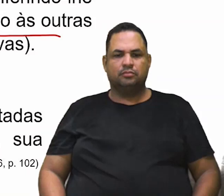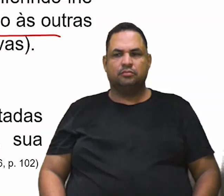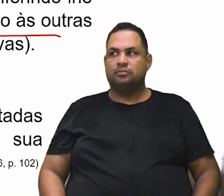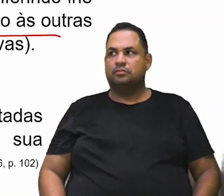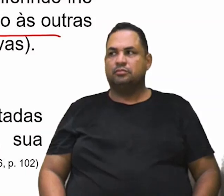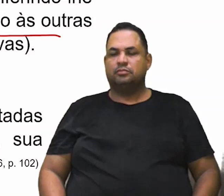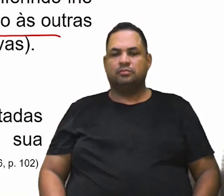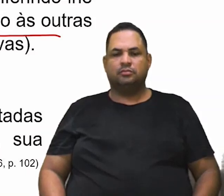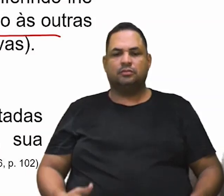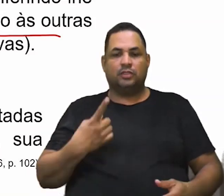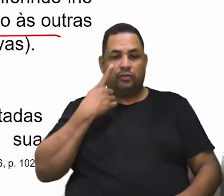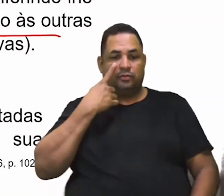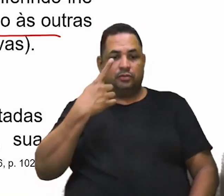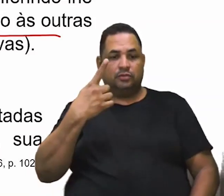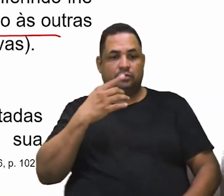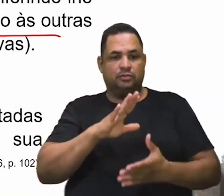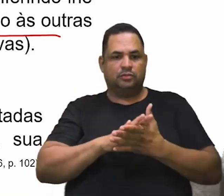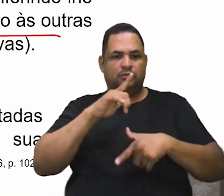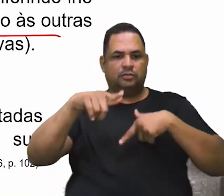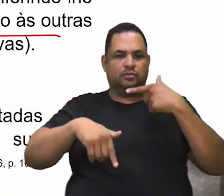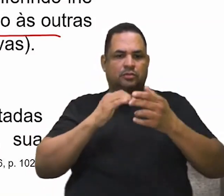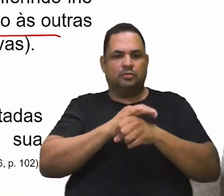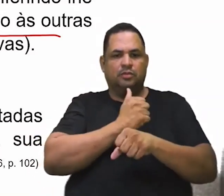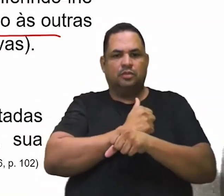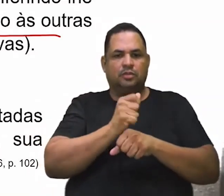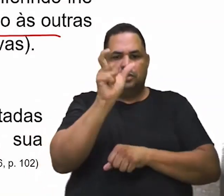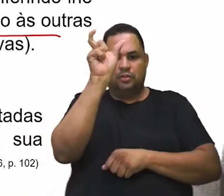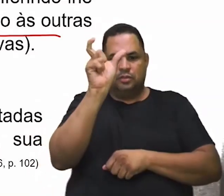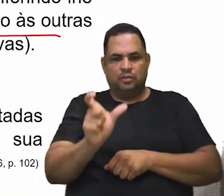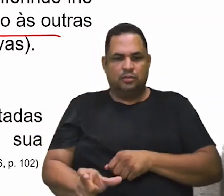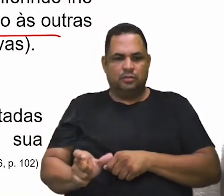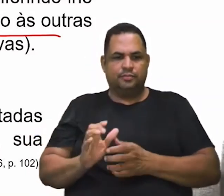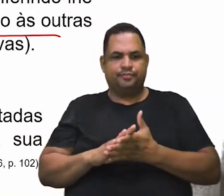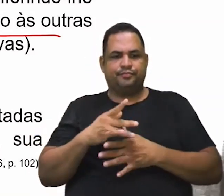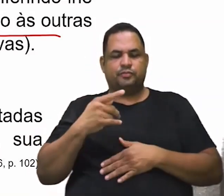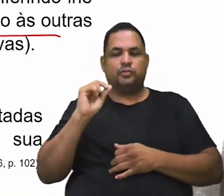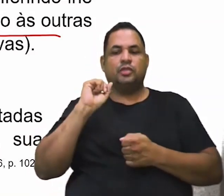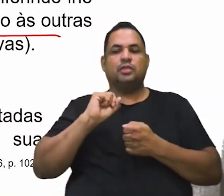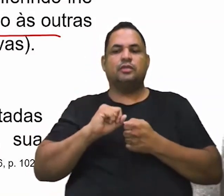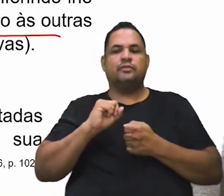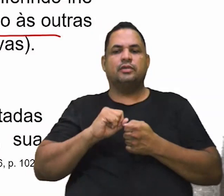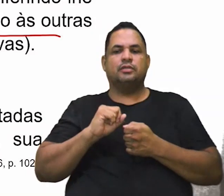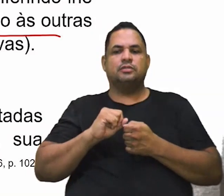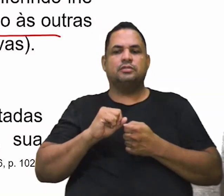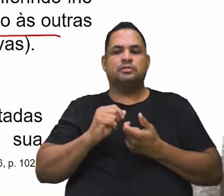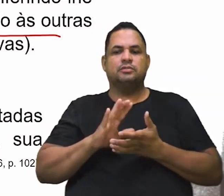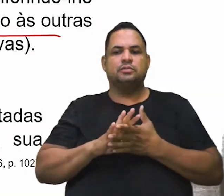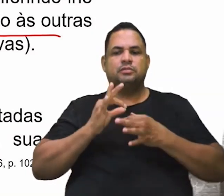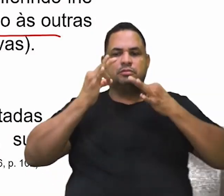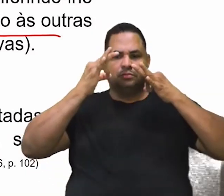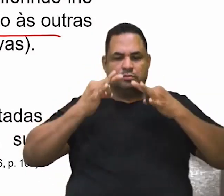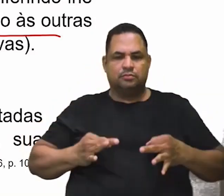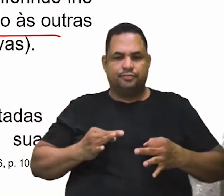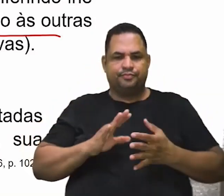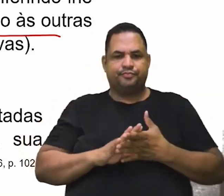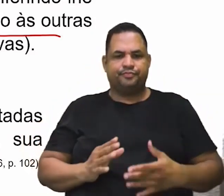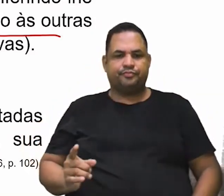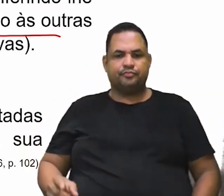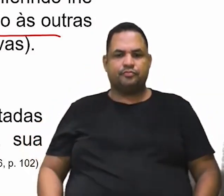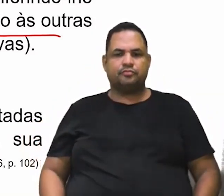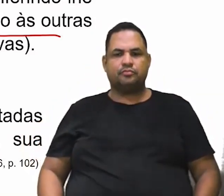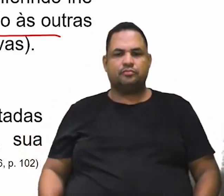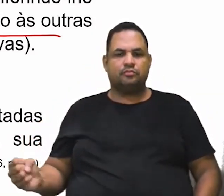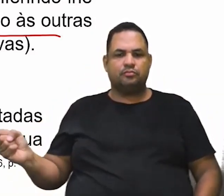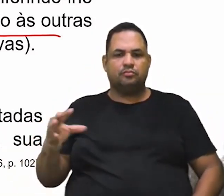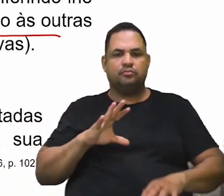seriam tratadas as atividades morais do indivíduo, ou seja, sua conduta. Nós, aqui, no Innovo Ensino Médio, chamamos